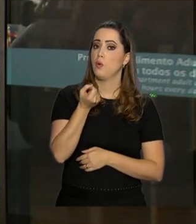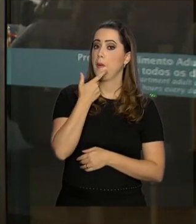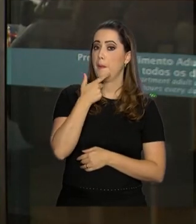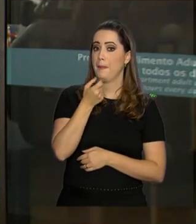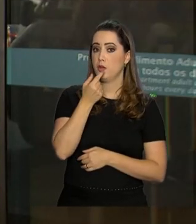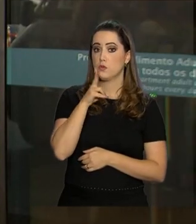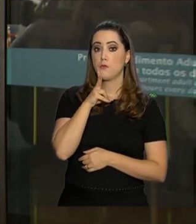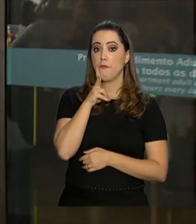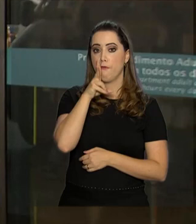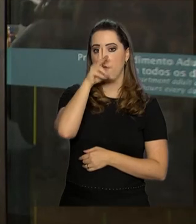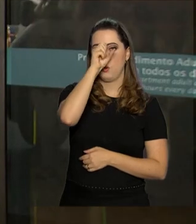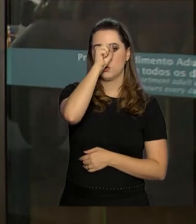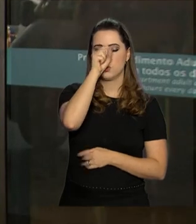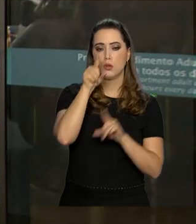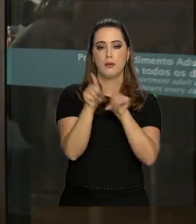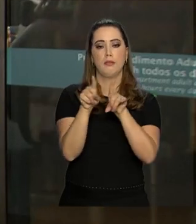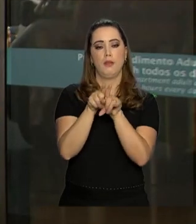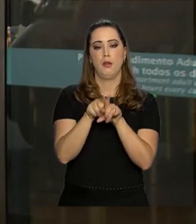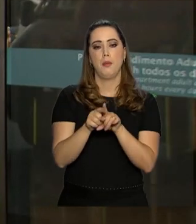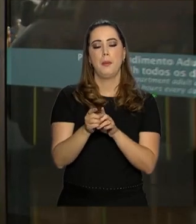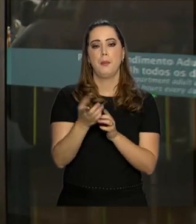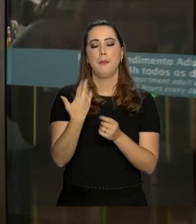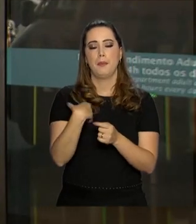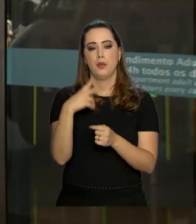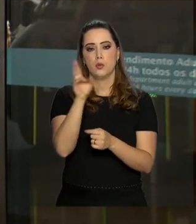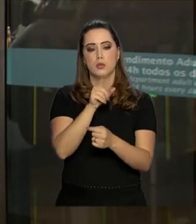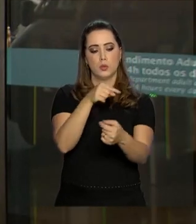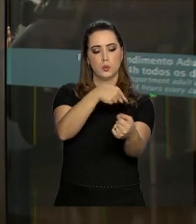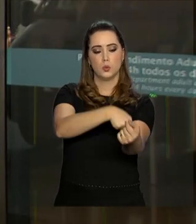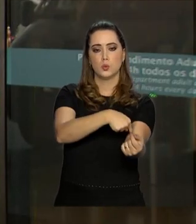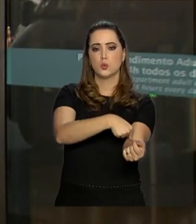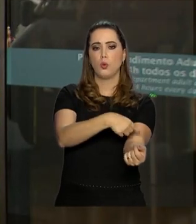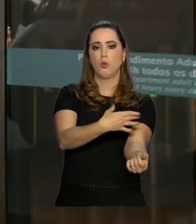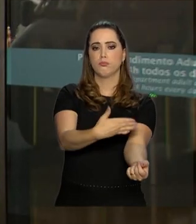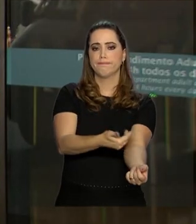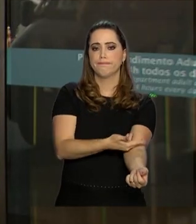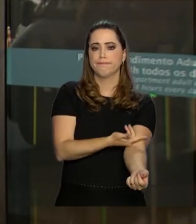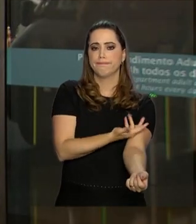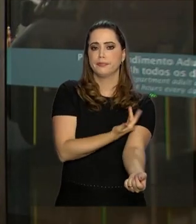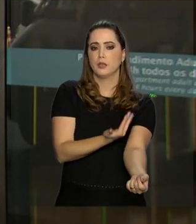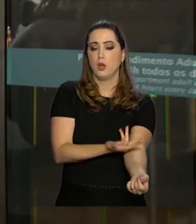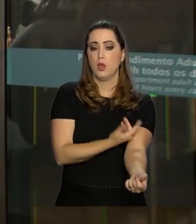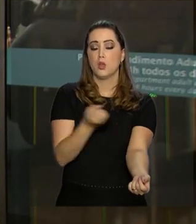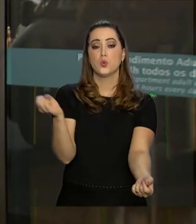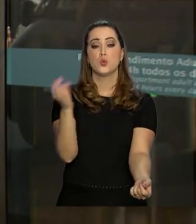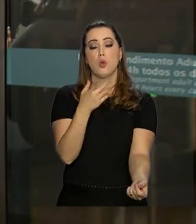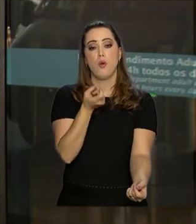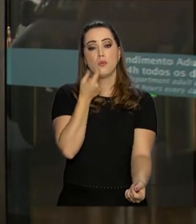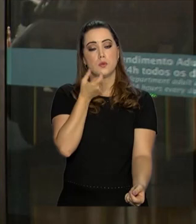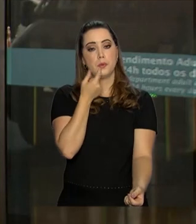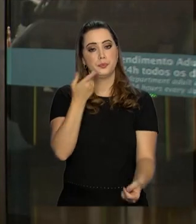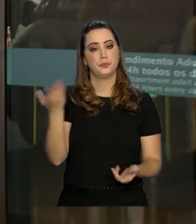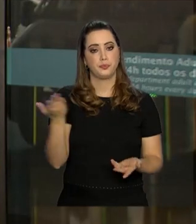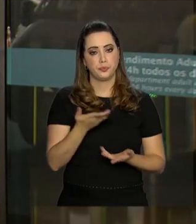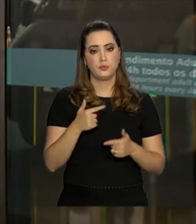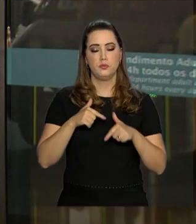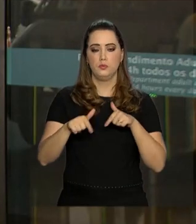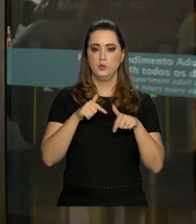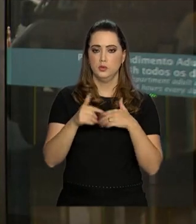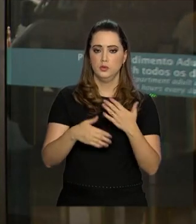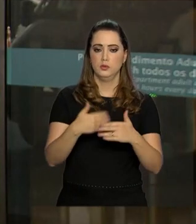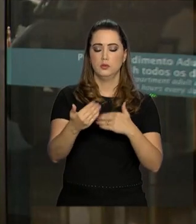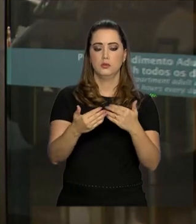espectro e também nutrição parienteral As novas drogas que foram introduzidas nesta terapia